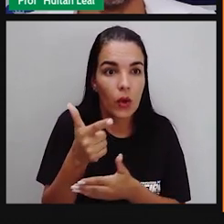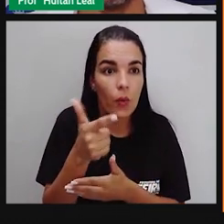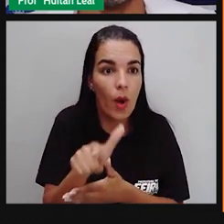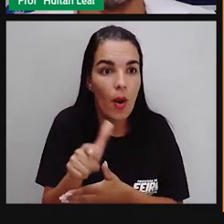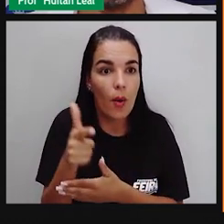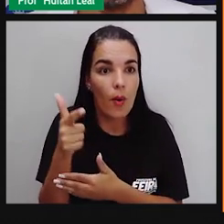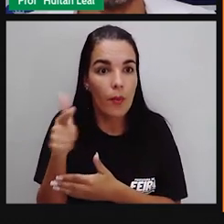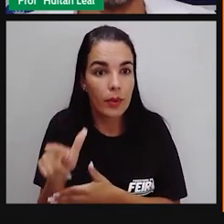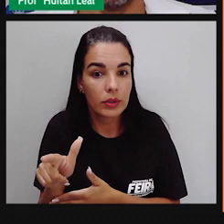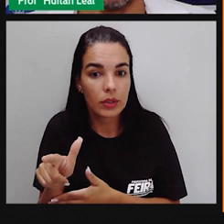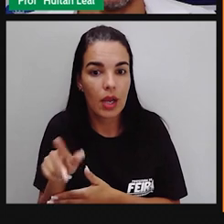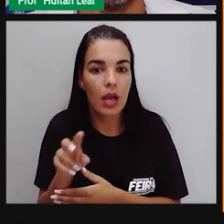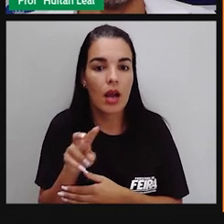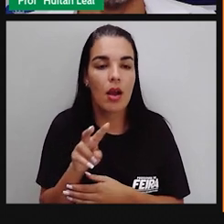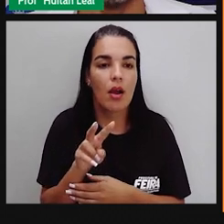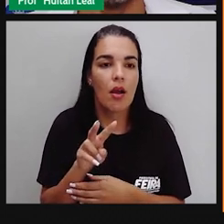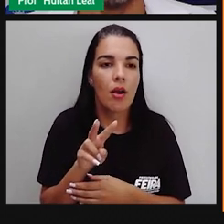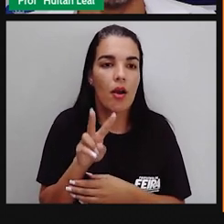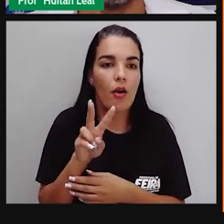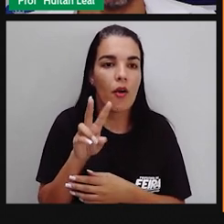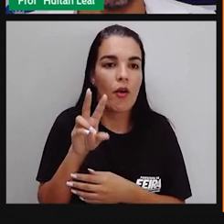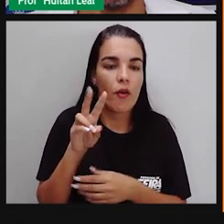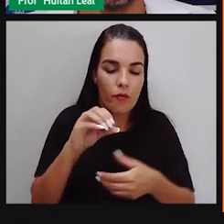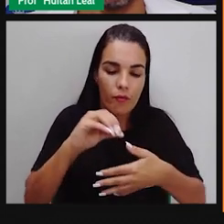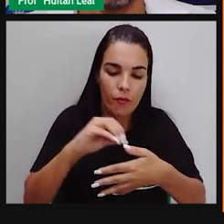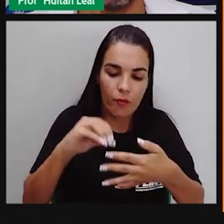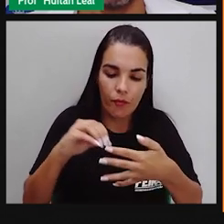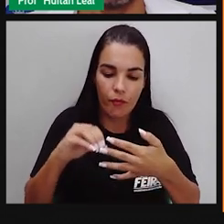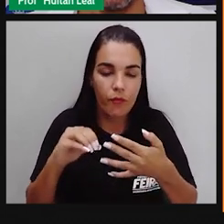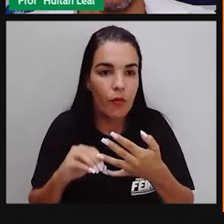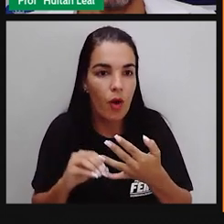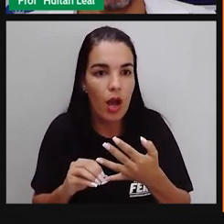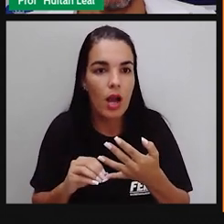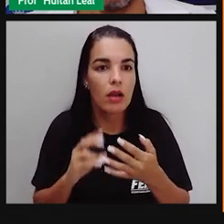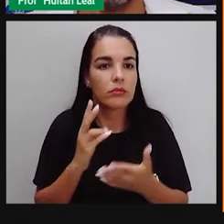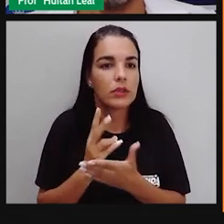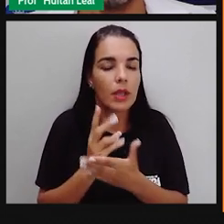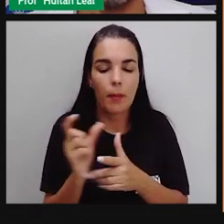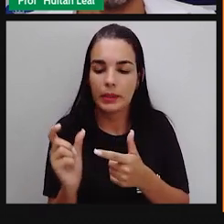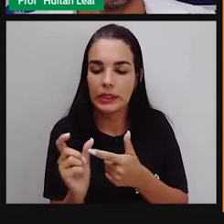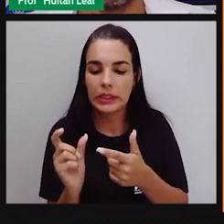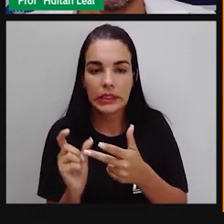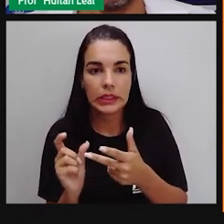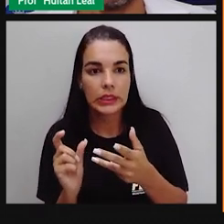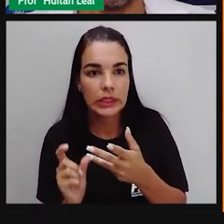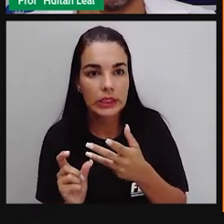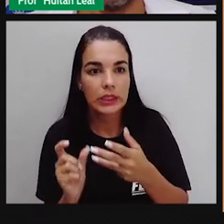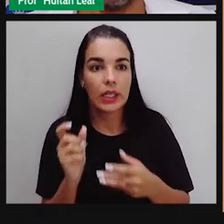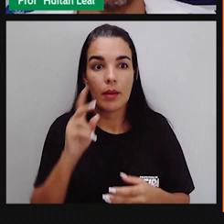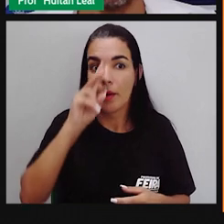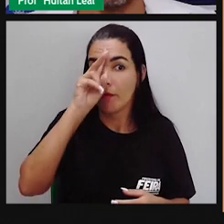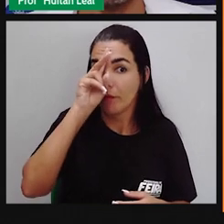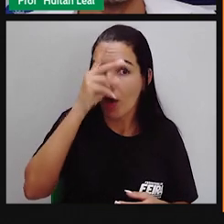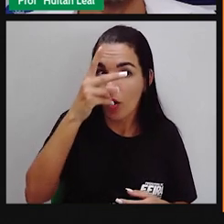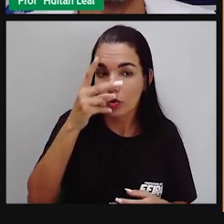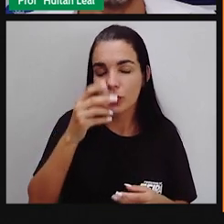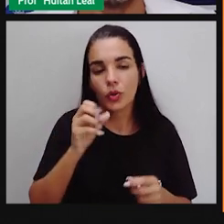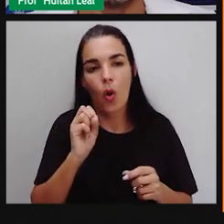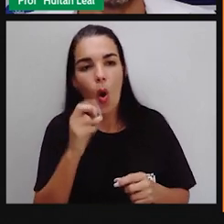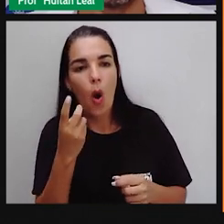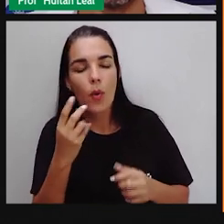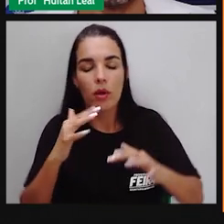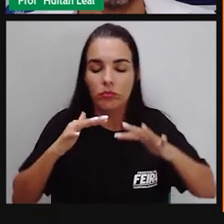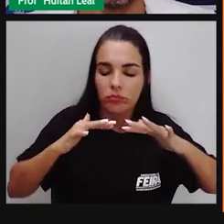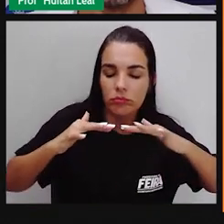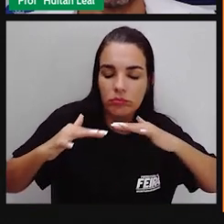repetição de vogais nas sílabas tônicas para dar uma estética, um ritmo